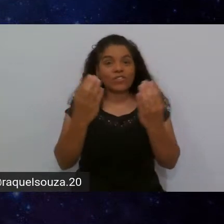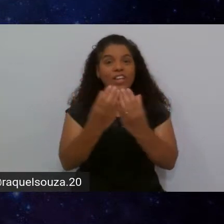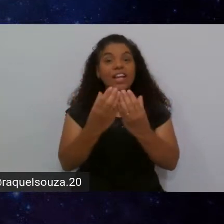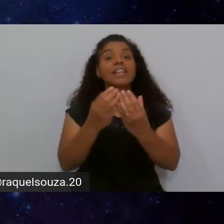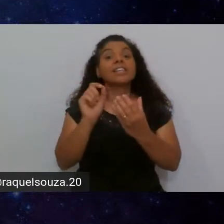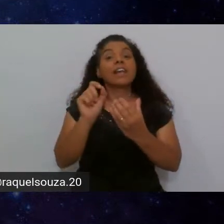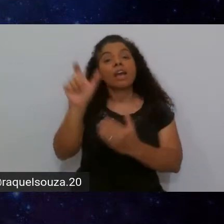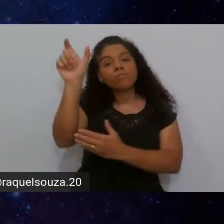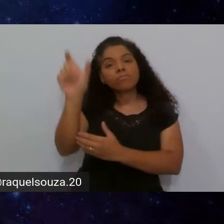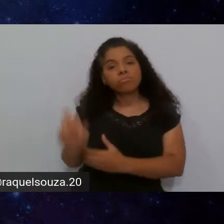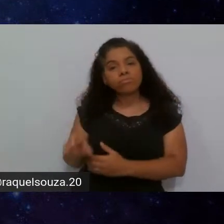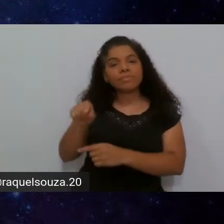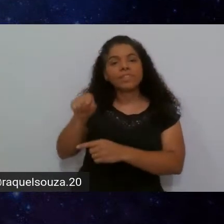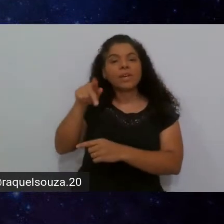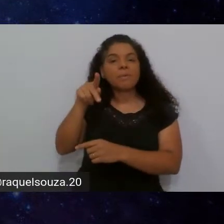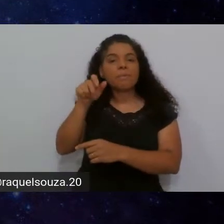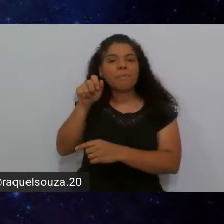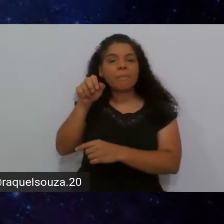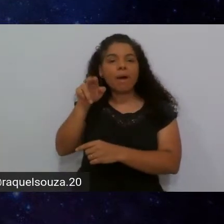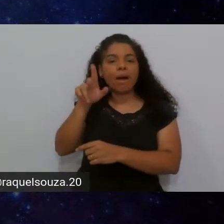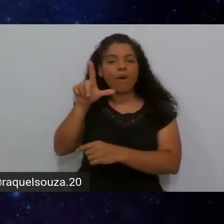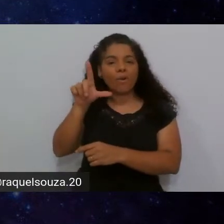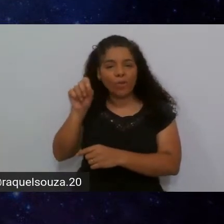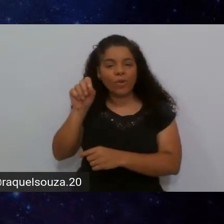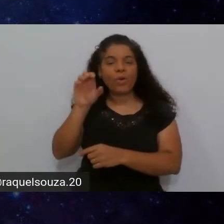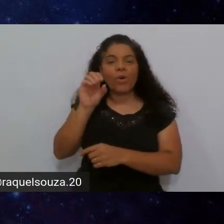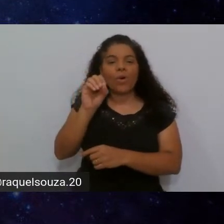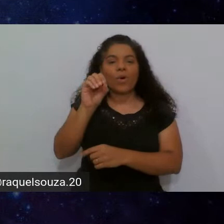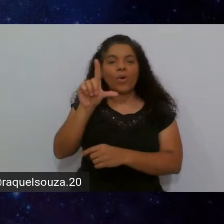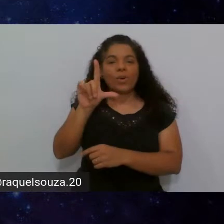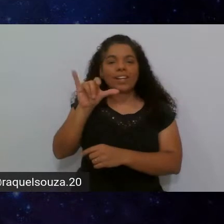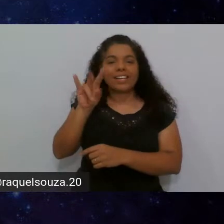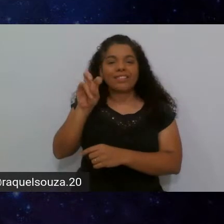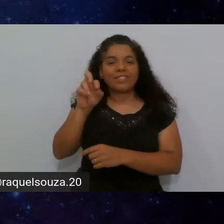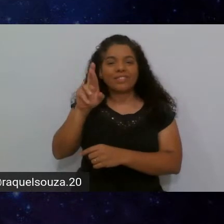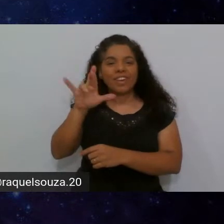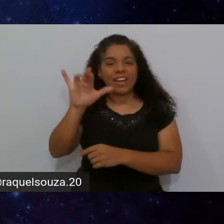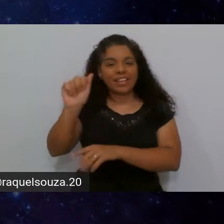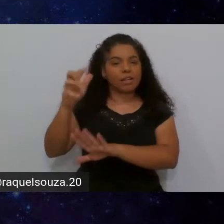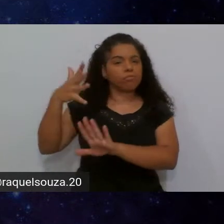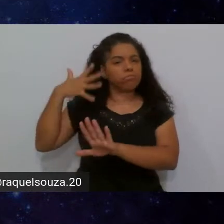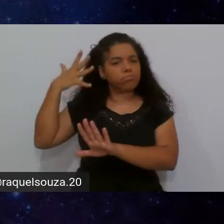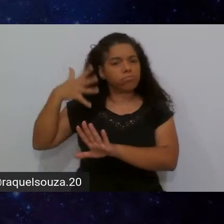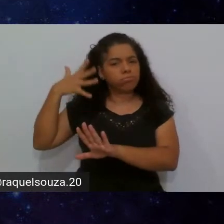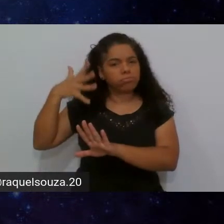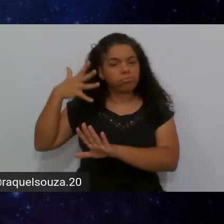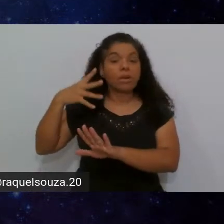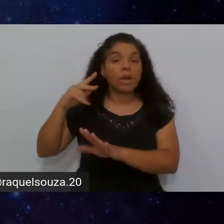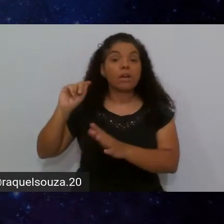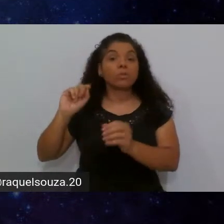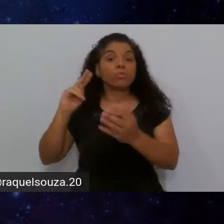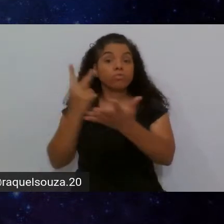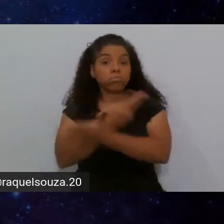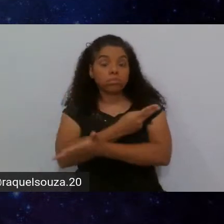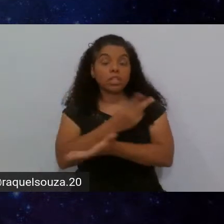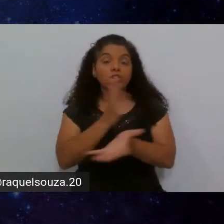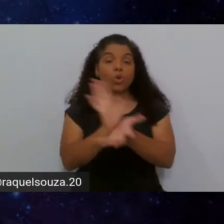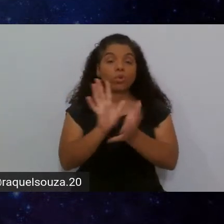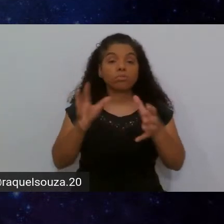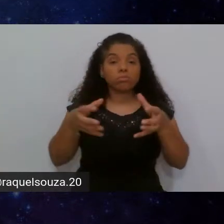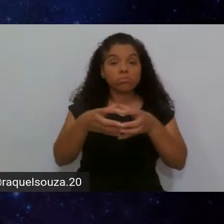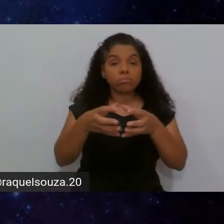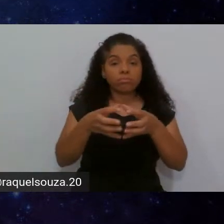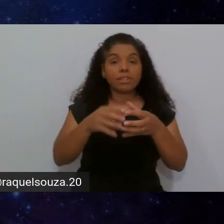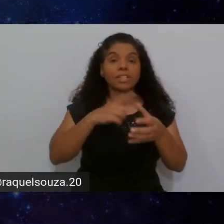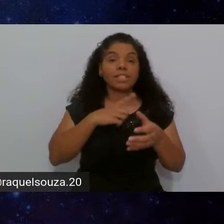Oliveira. Ele vai falar ali um pouco sobre um fato que está acontecendo hoje na comunidade de